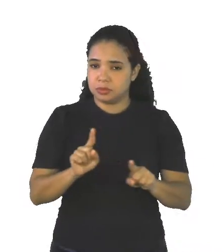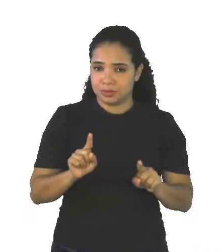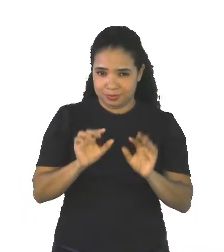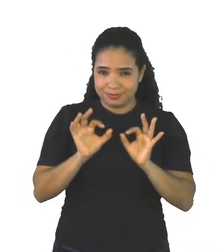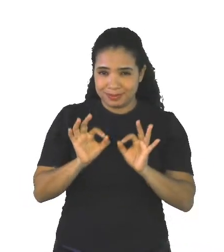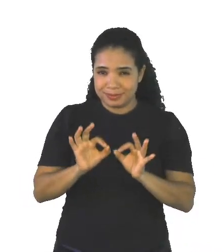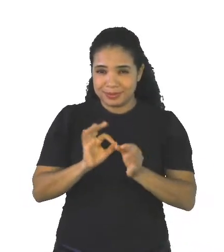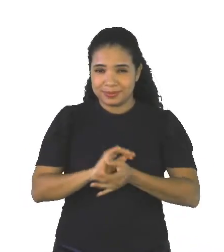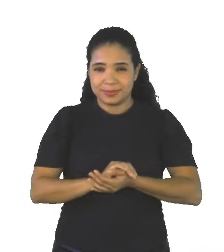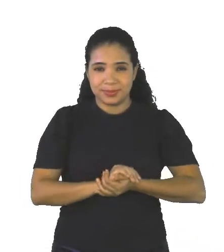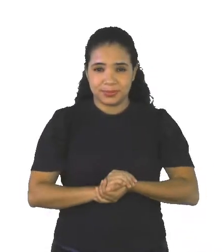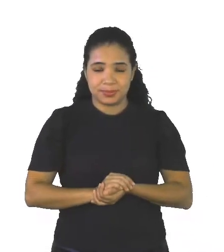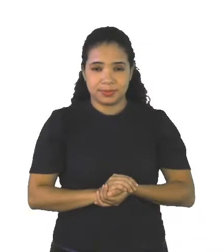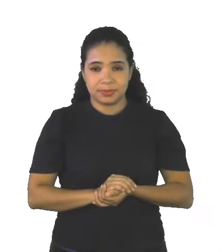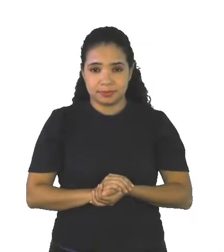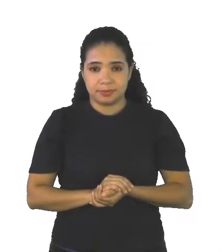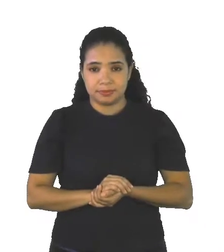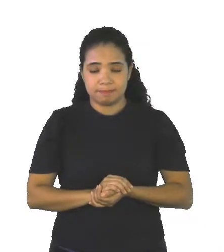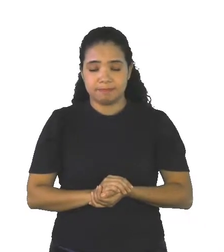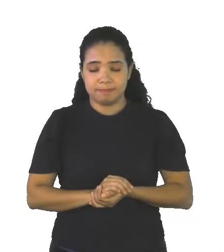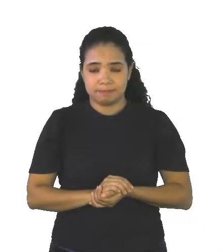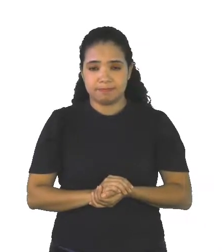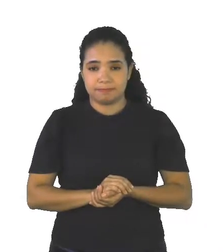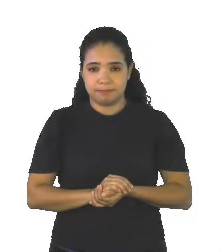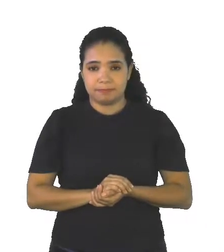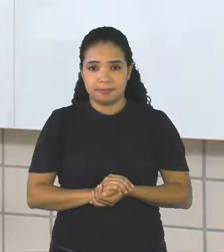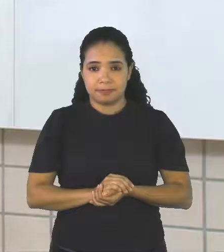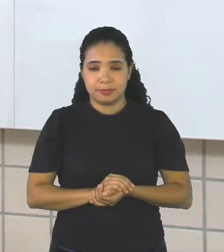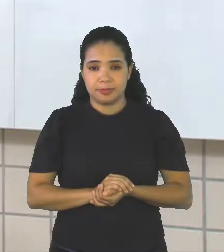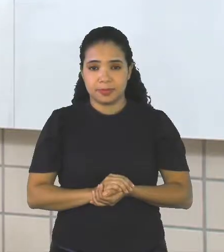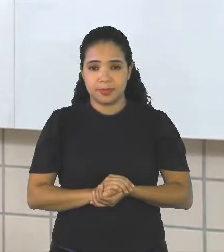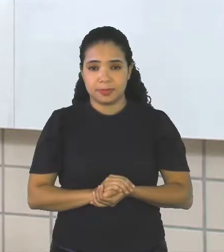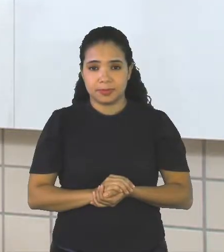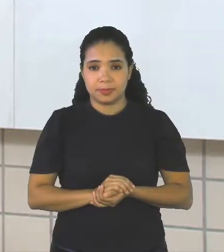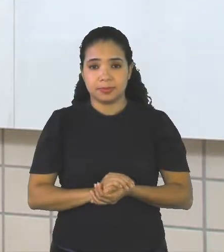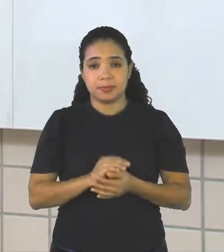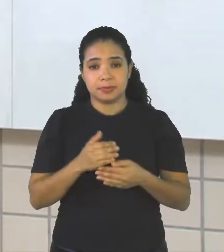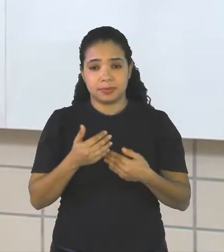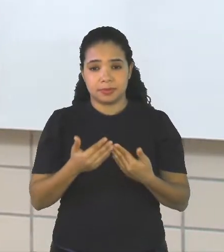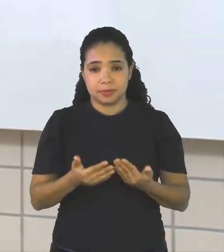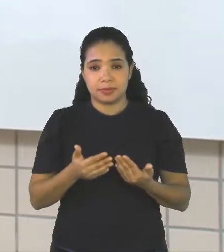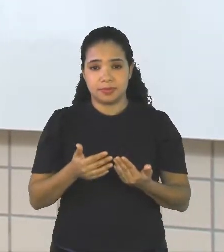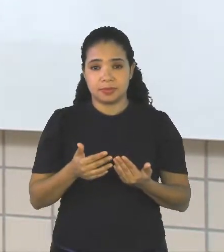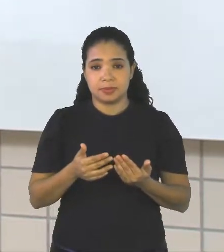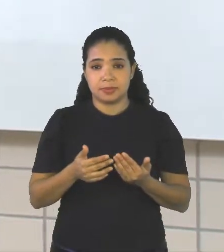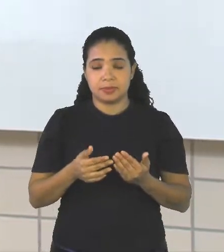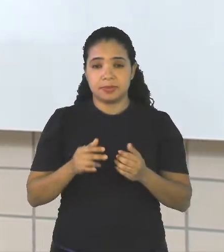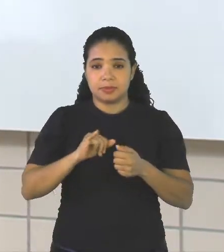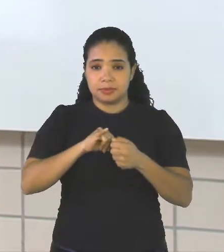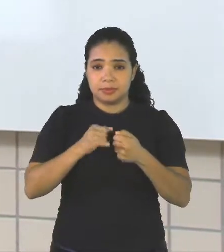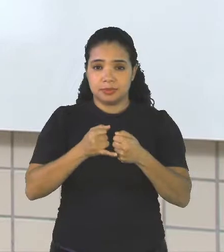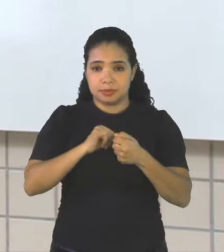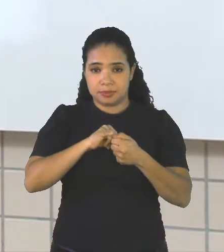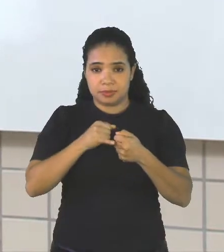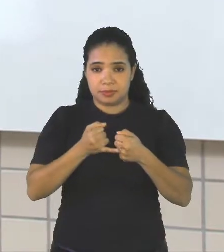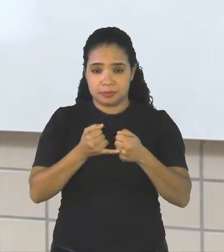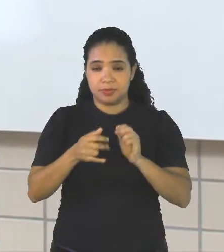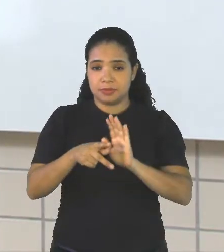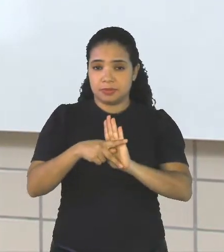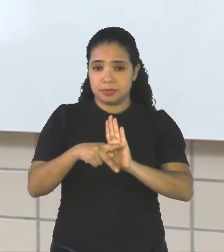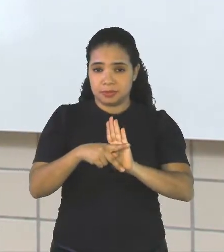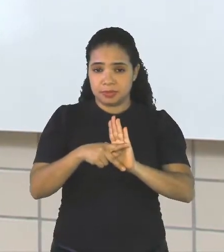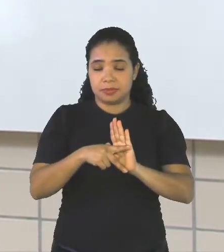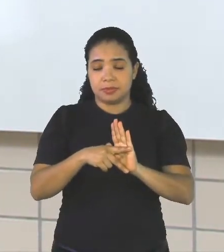Bom, é isso mesmo pessoal, o possessive adjectives, eles aí são